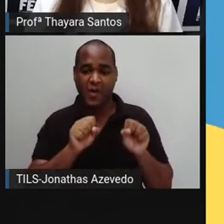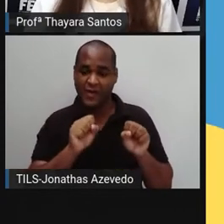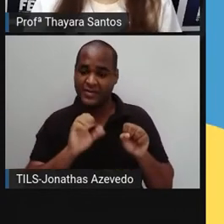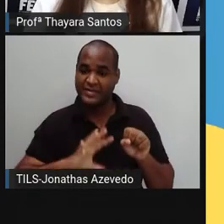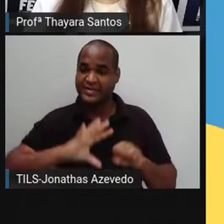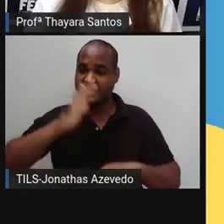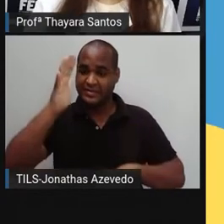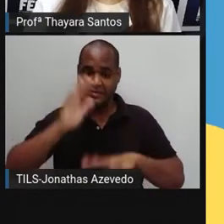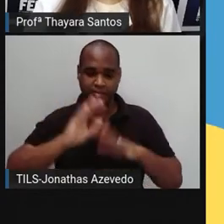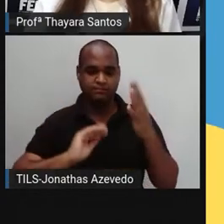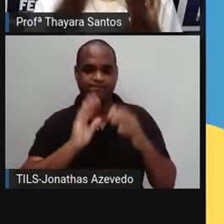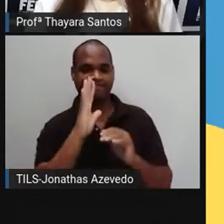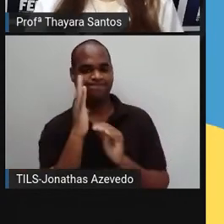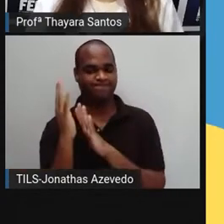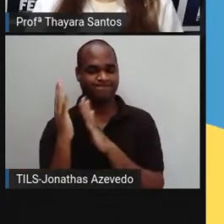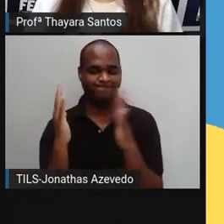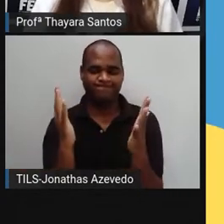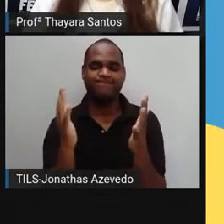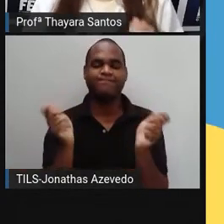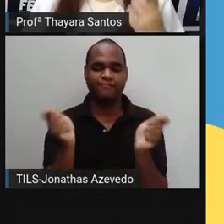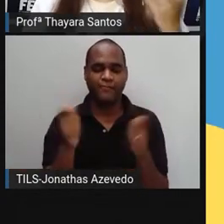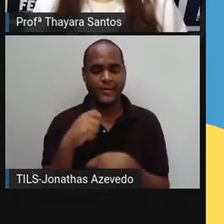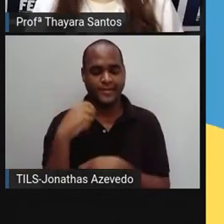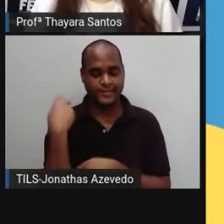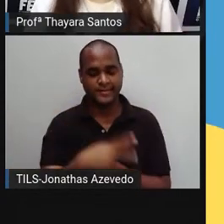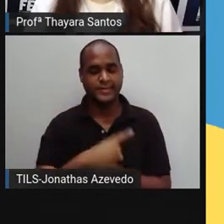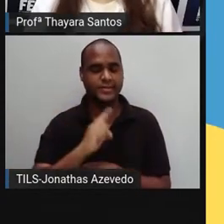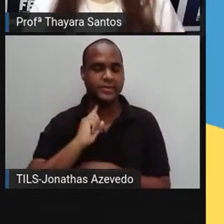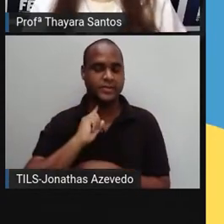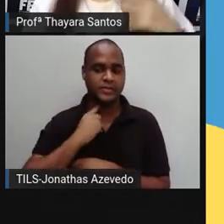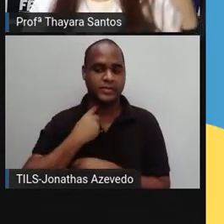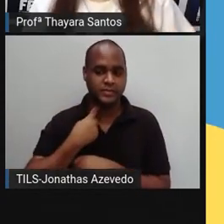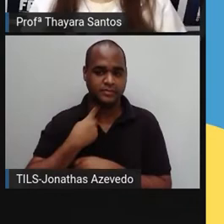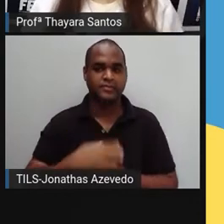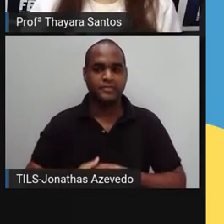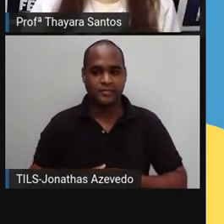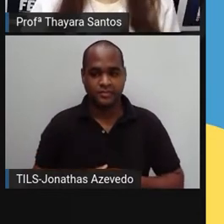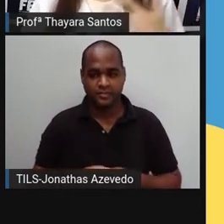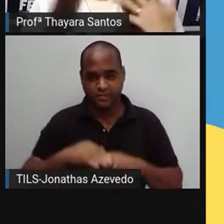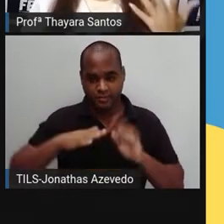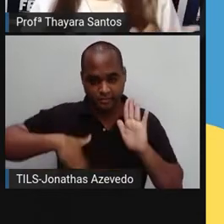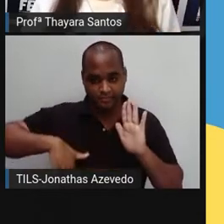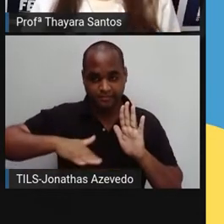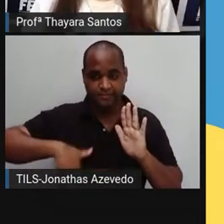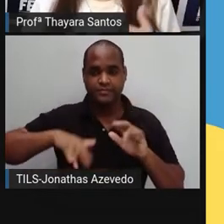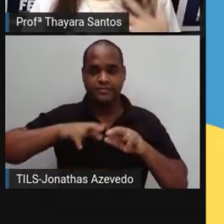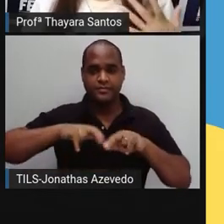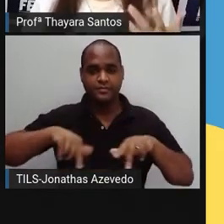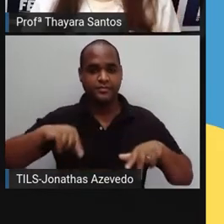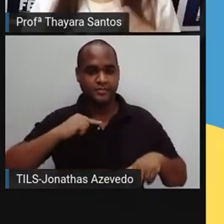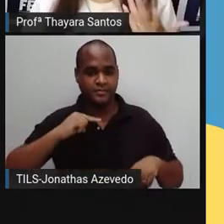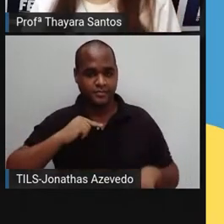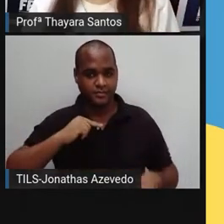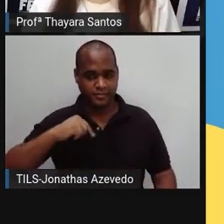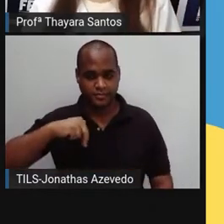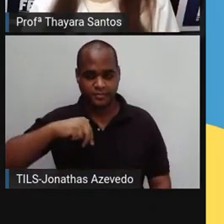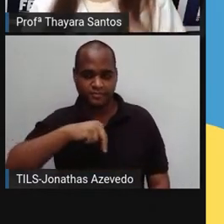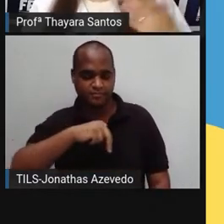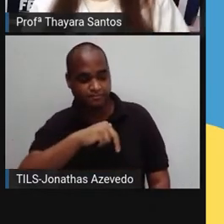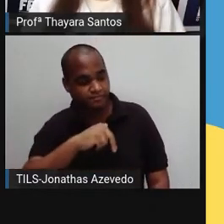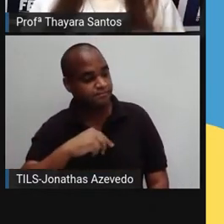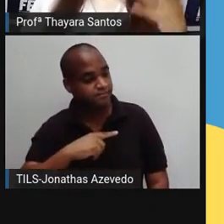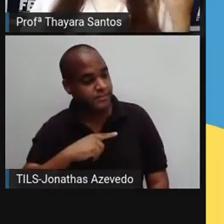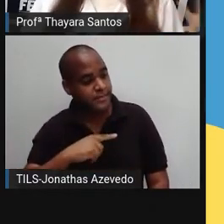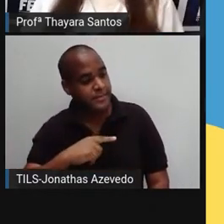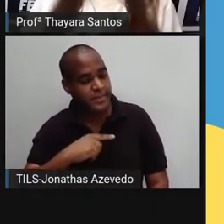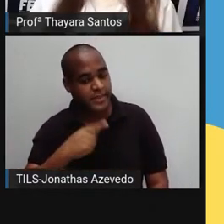contaminar o meio ambiente. Como a gente tem vários exemplos. A gente vai na praia, né? Não precisa nem de muito esforço para a gente